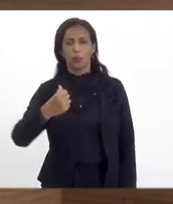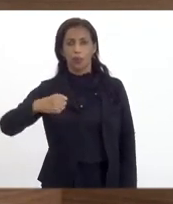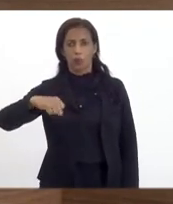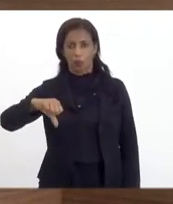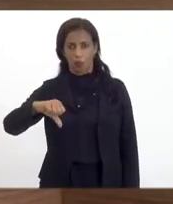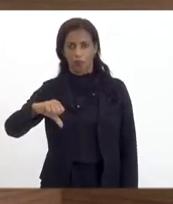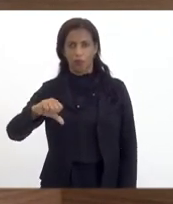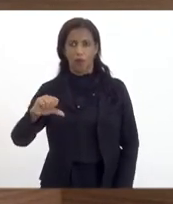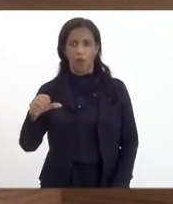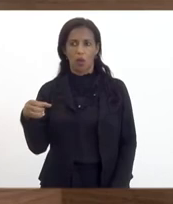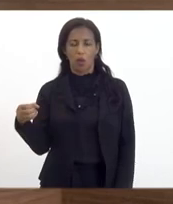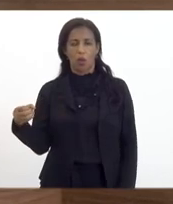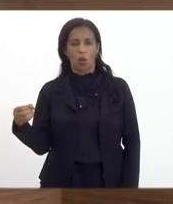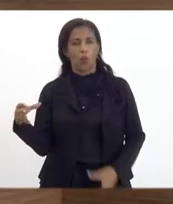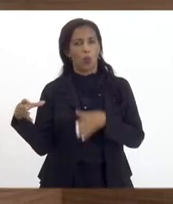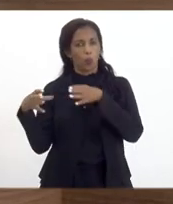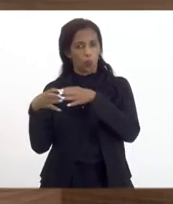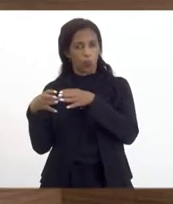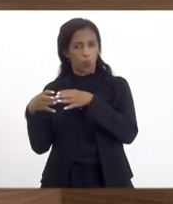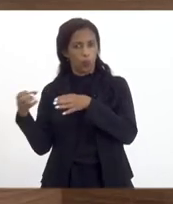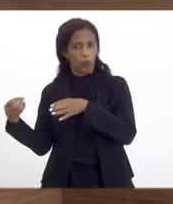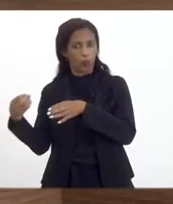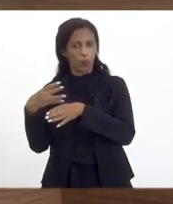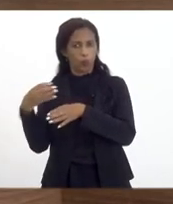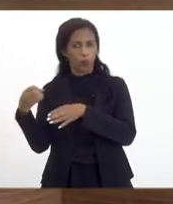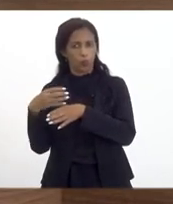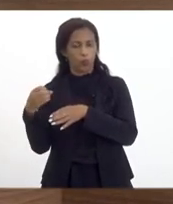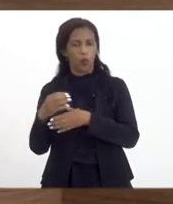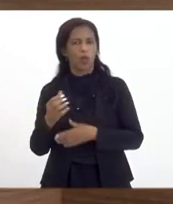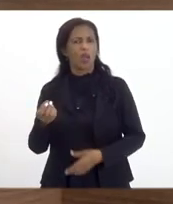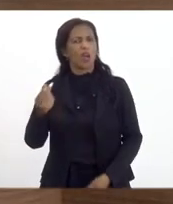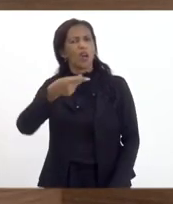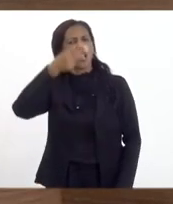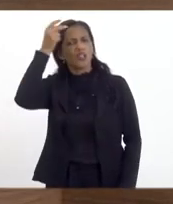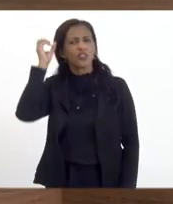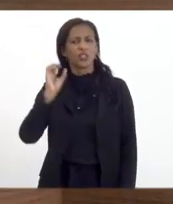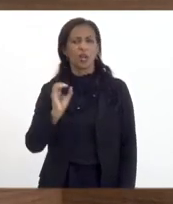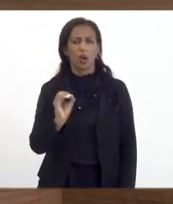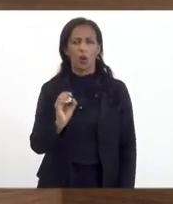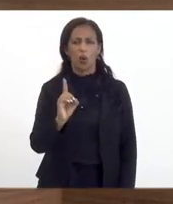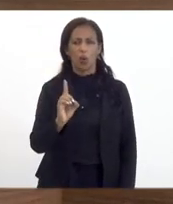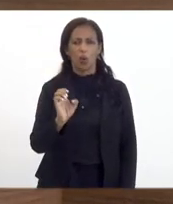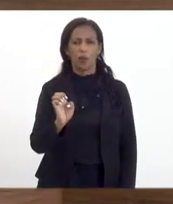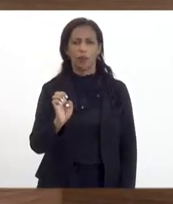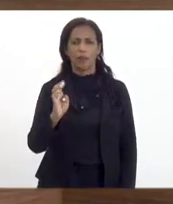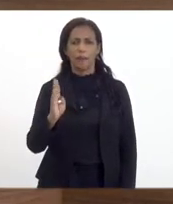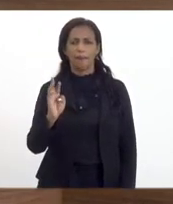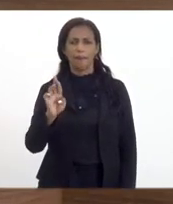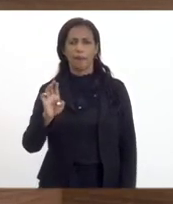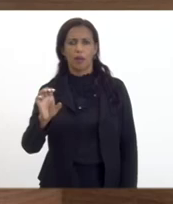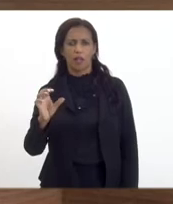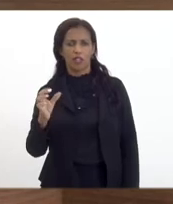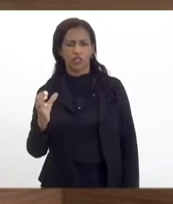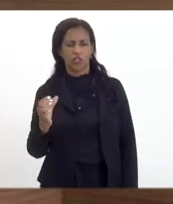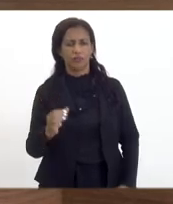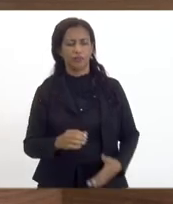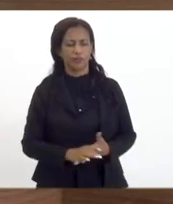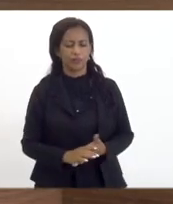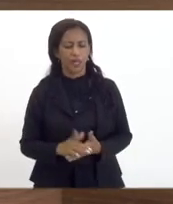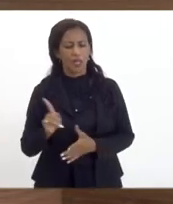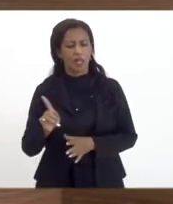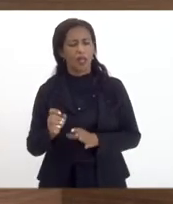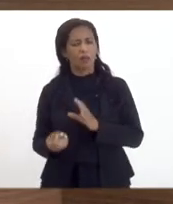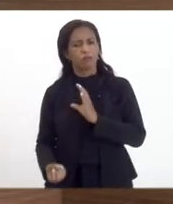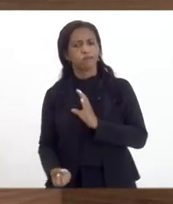Ogrupo e a Novo Nó, que é a antiga Odebrecht. Ela foi constituída com o propósito de